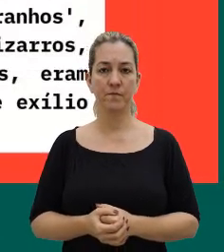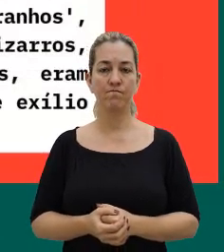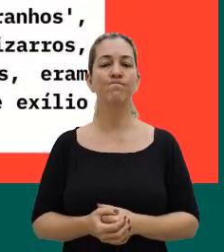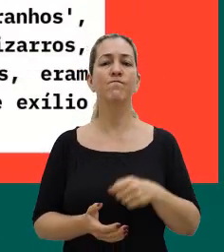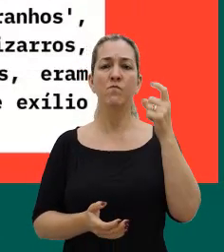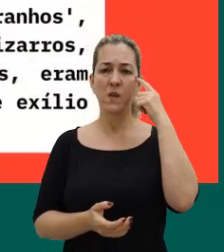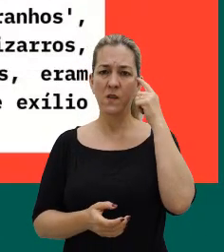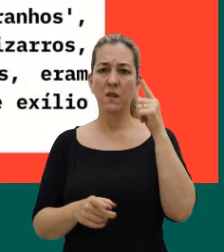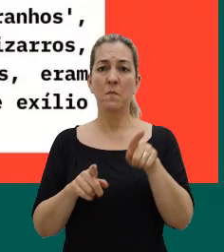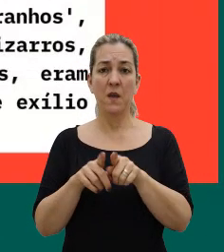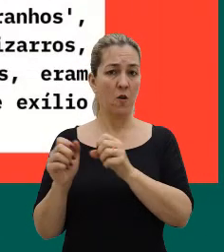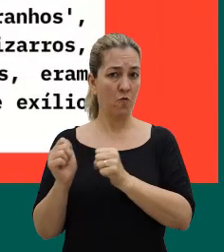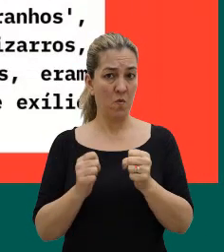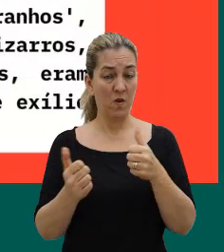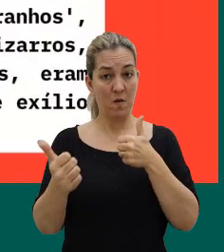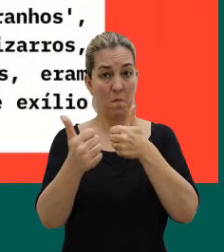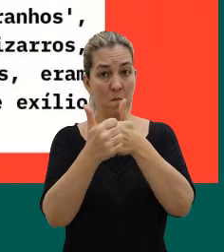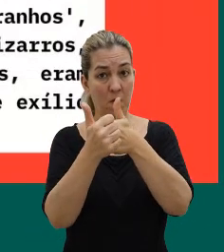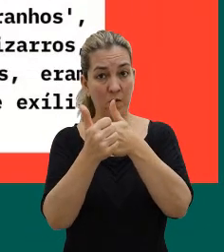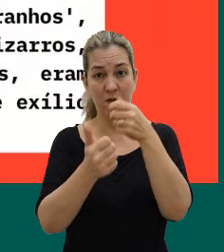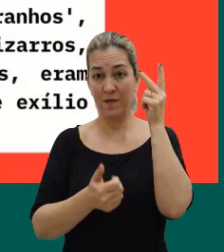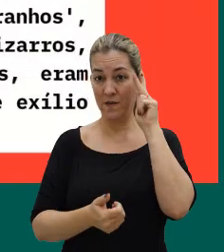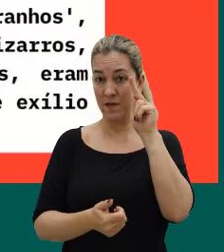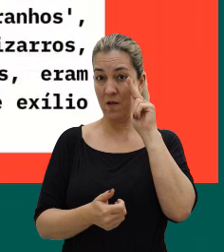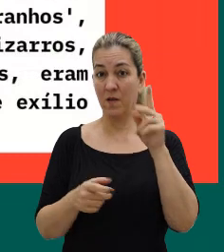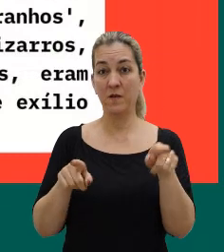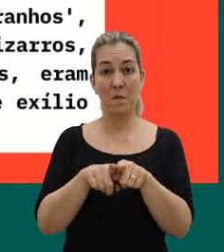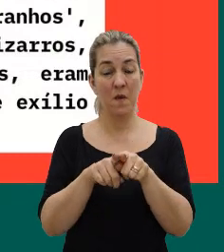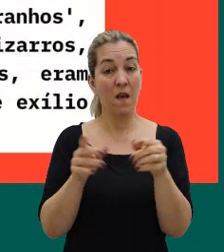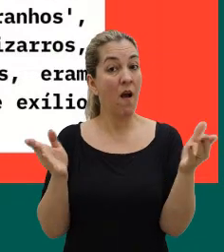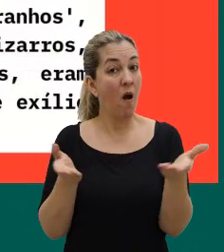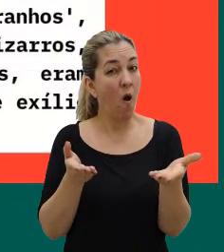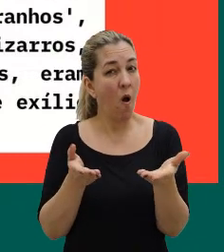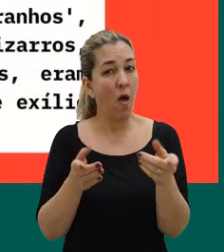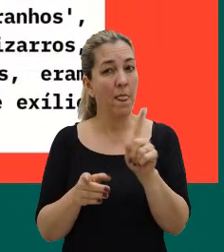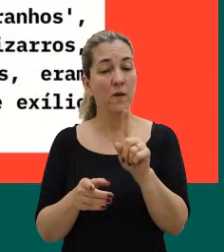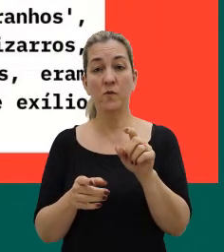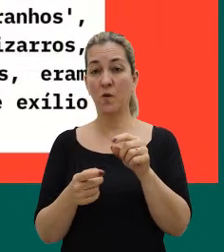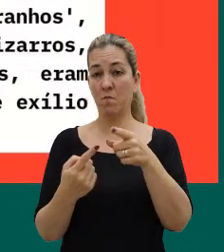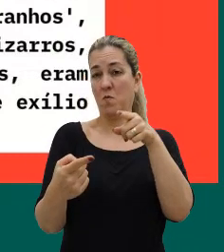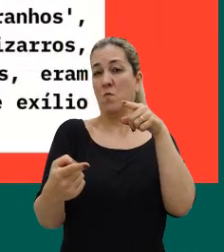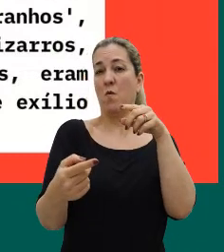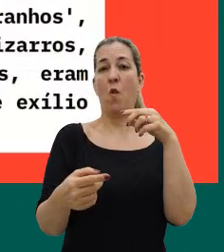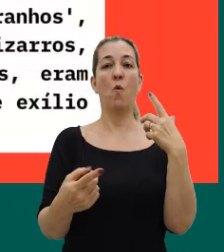E a gente pensar que a gente pode se aproximar dessas histórias agora também, né, e não só mandar para longe.